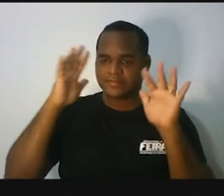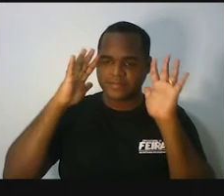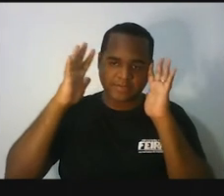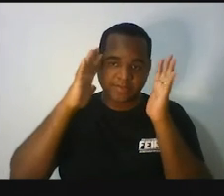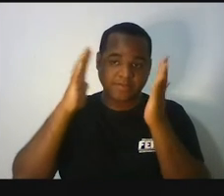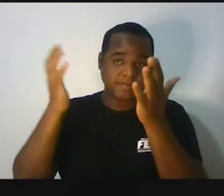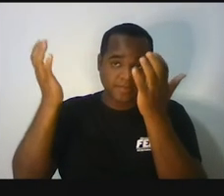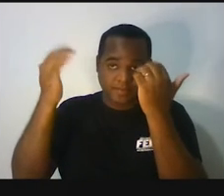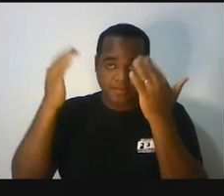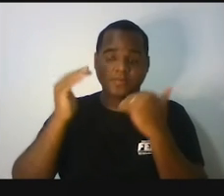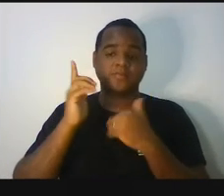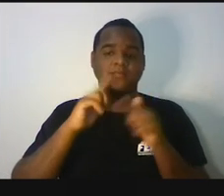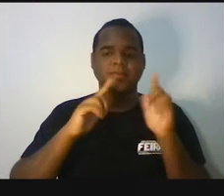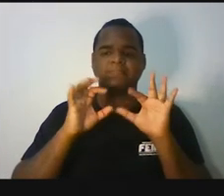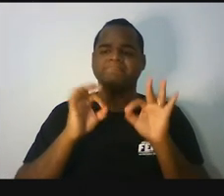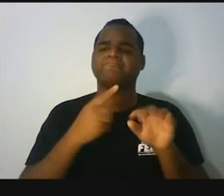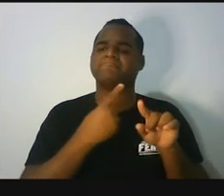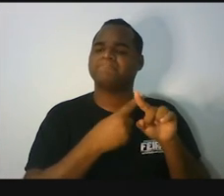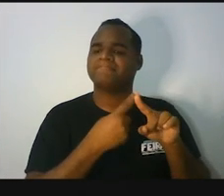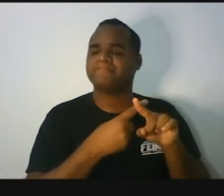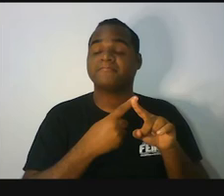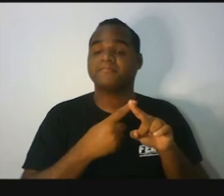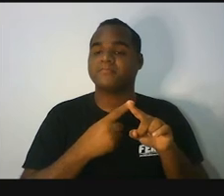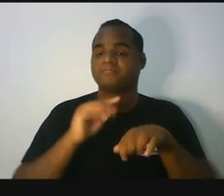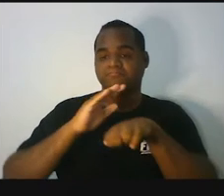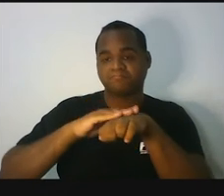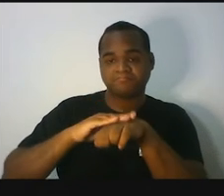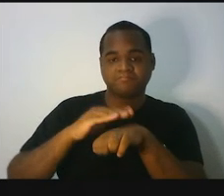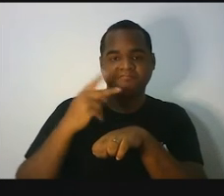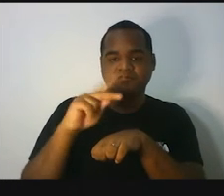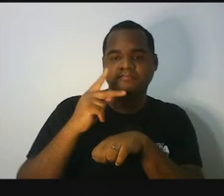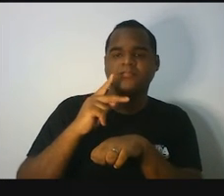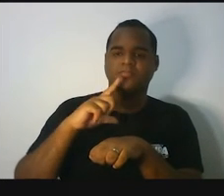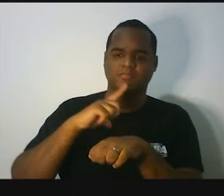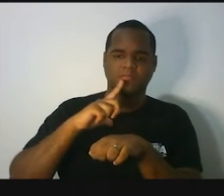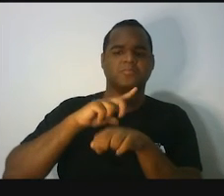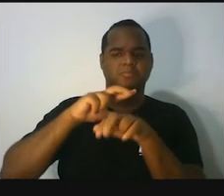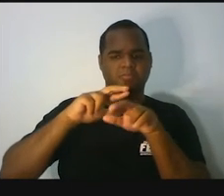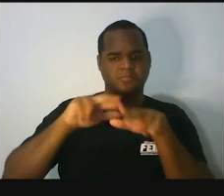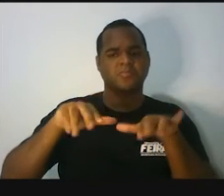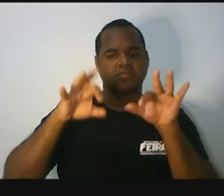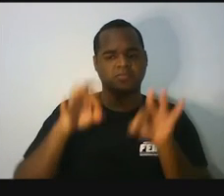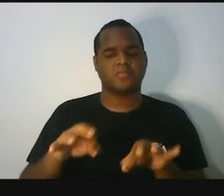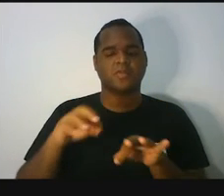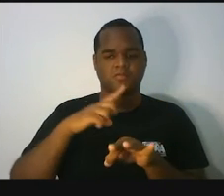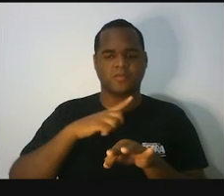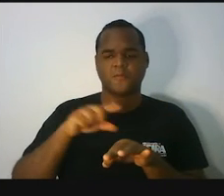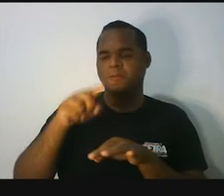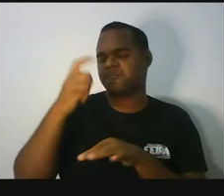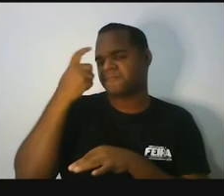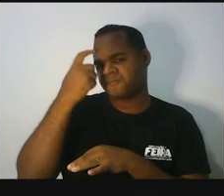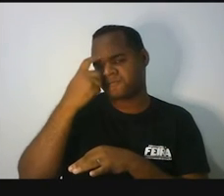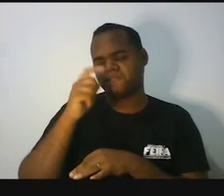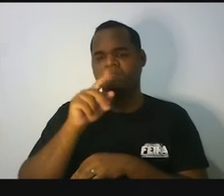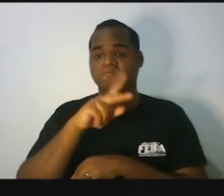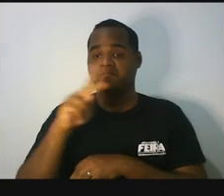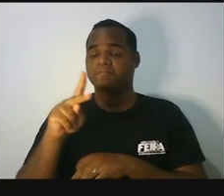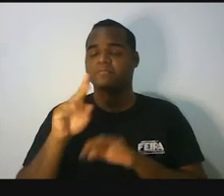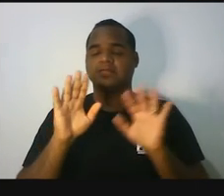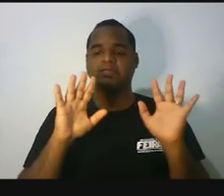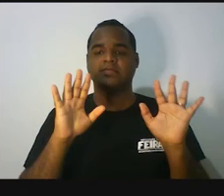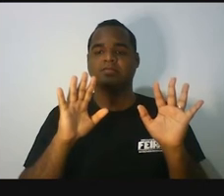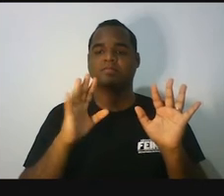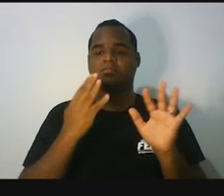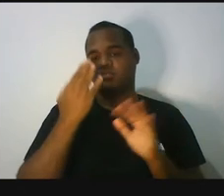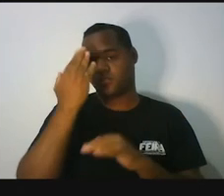Tá? Por quê? Porque você eu tenho muita certeza que você pensou assim professor se